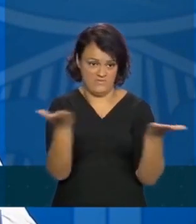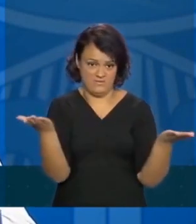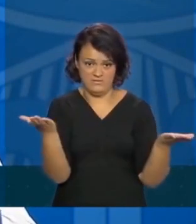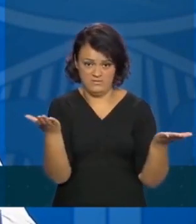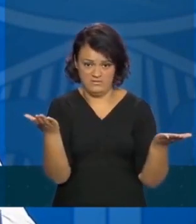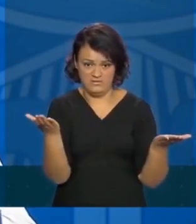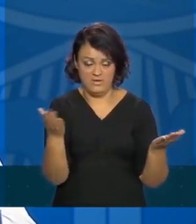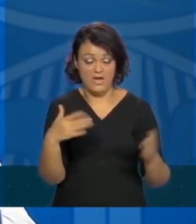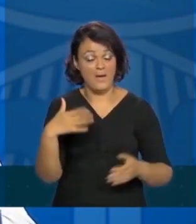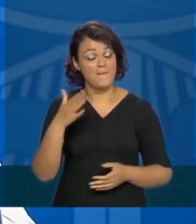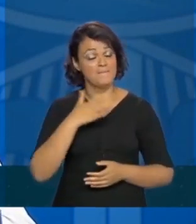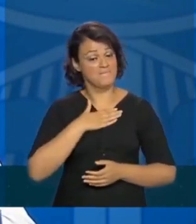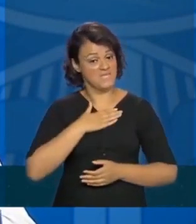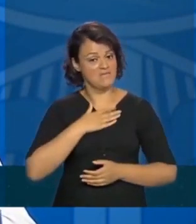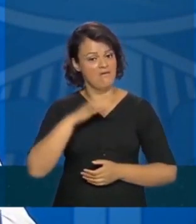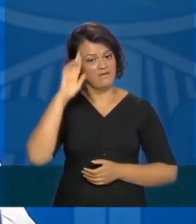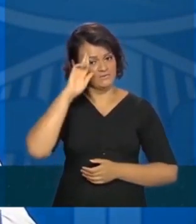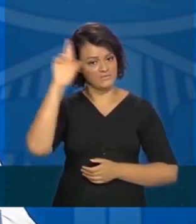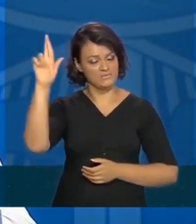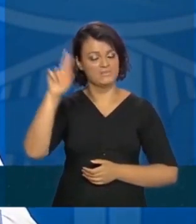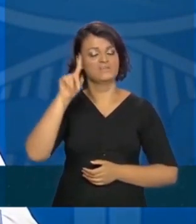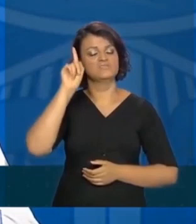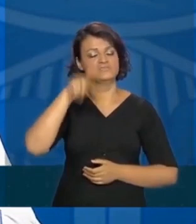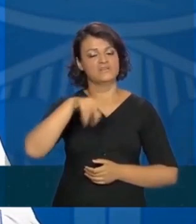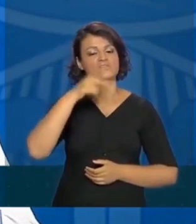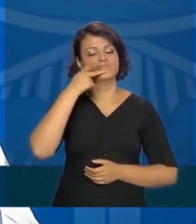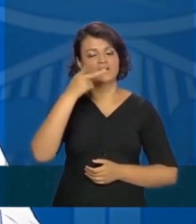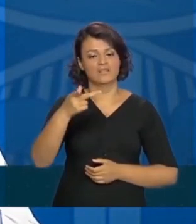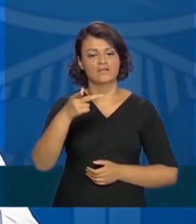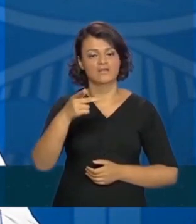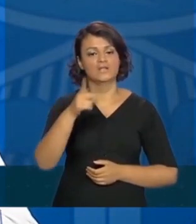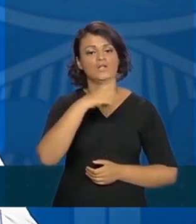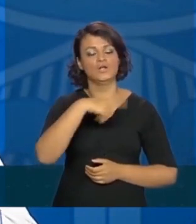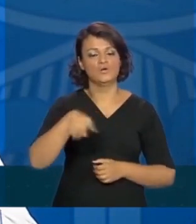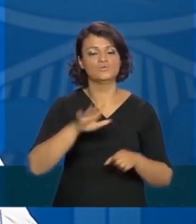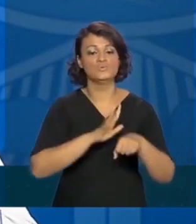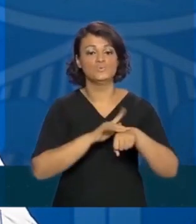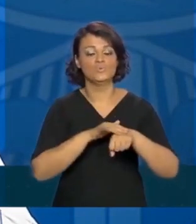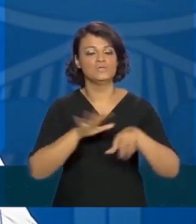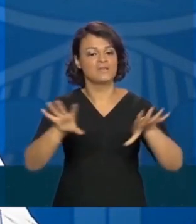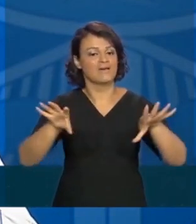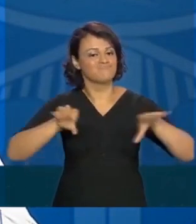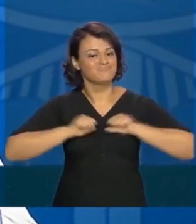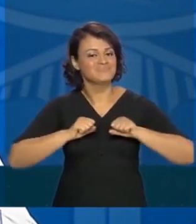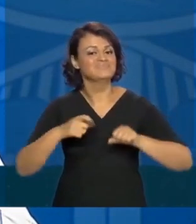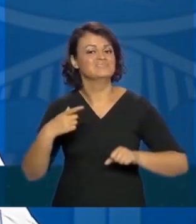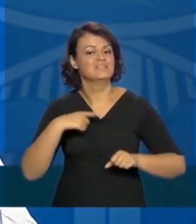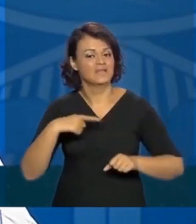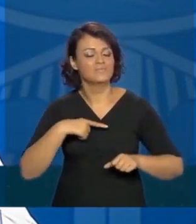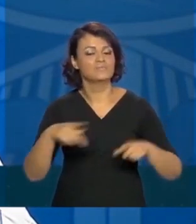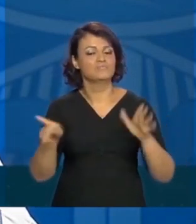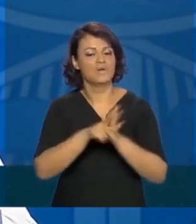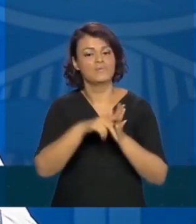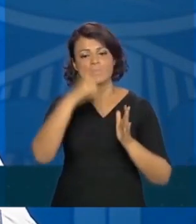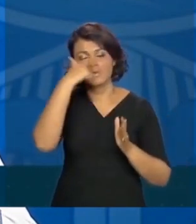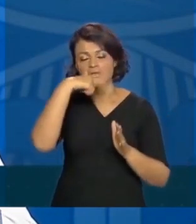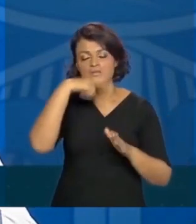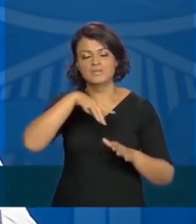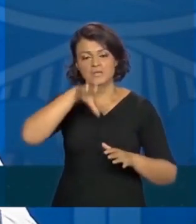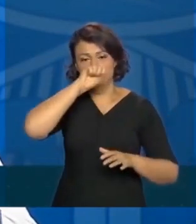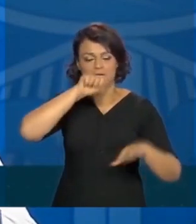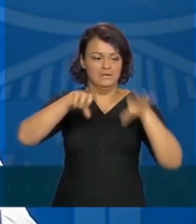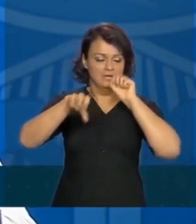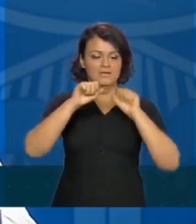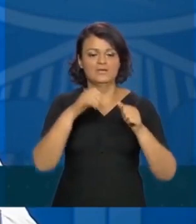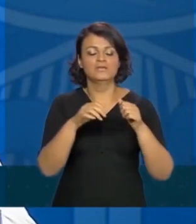que é da minha responsabilidade é dizer, temos uma doença infecciosa, respiratória, viral, que